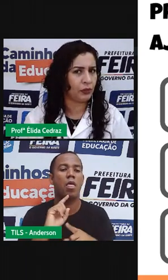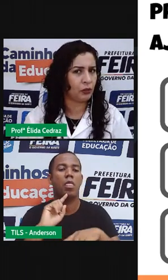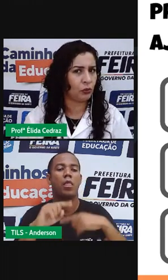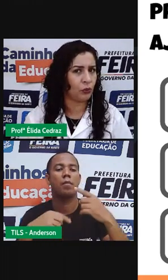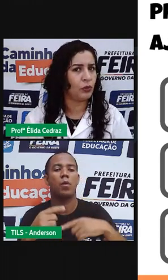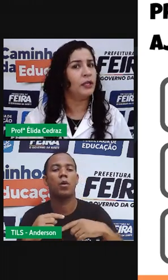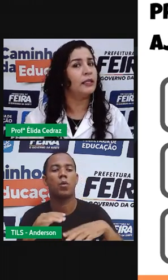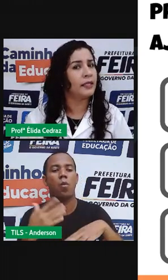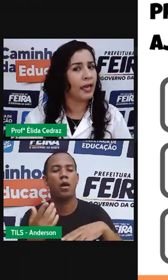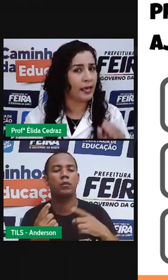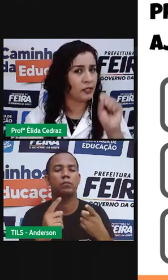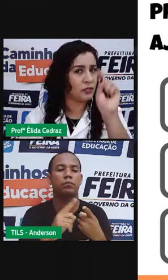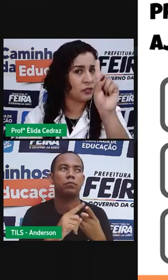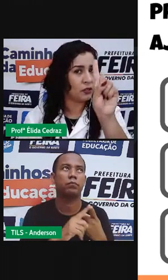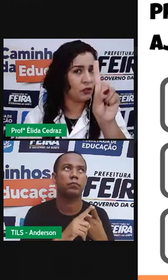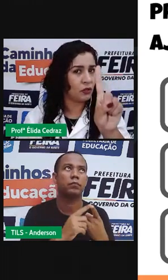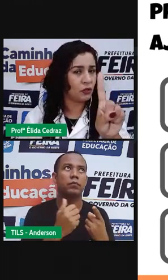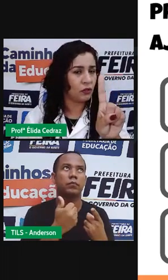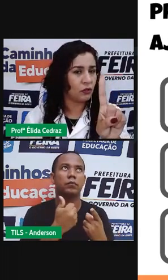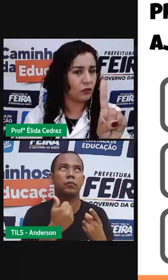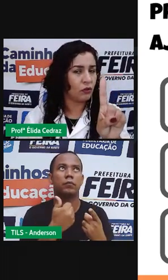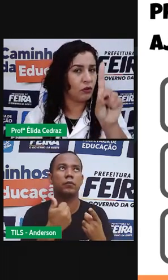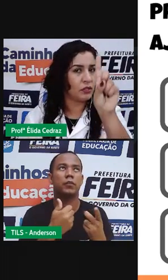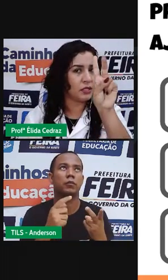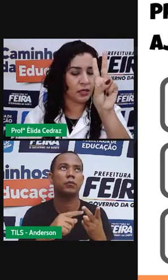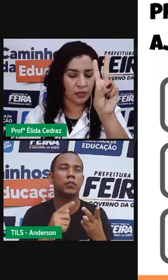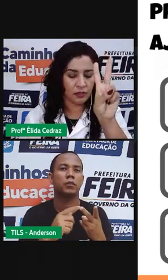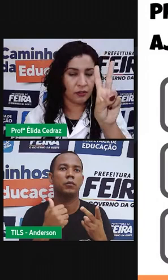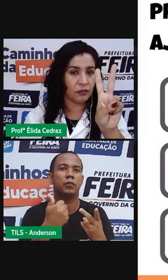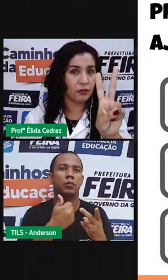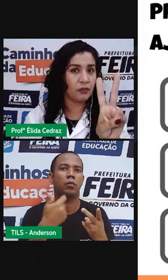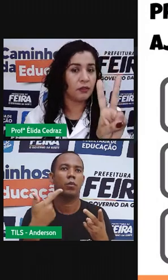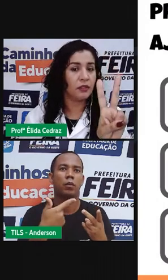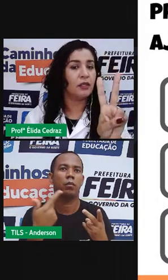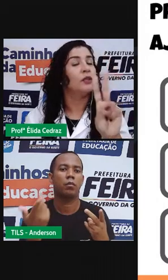o protetor? Dez. Onze.